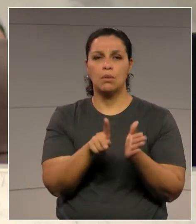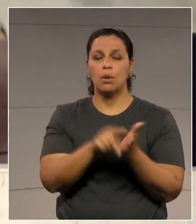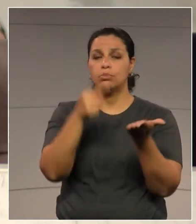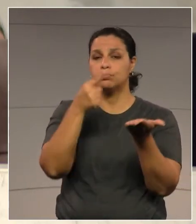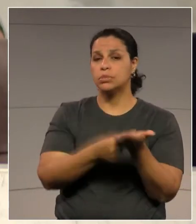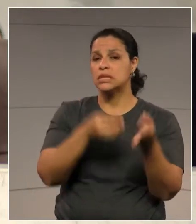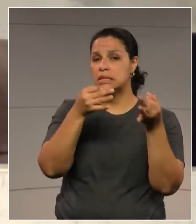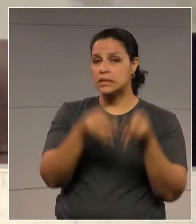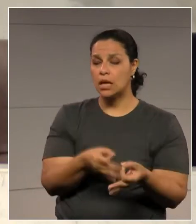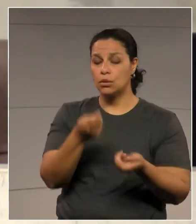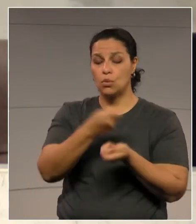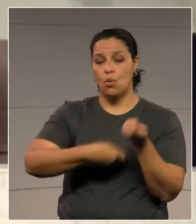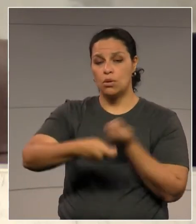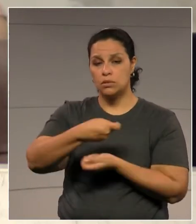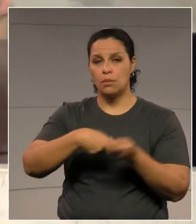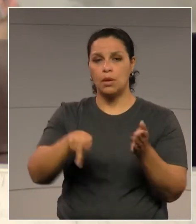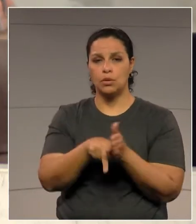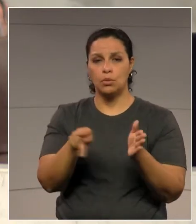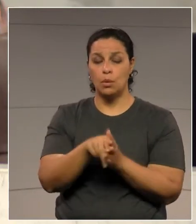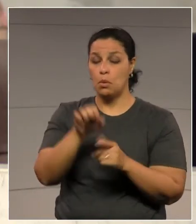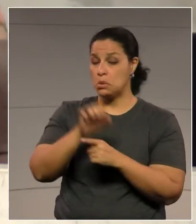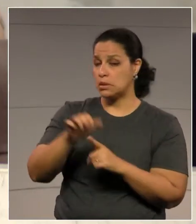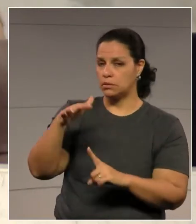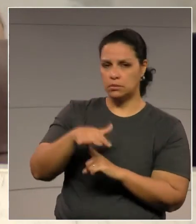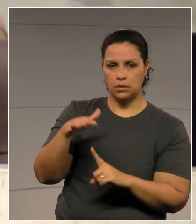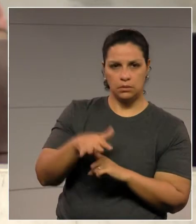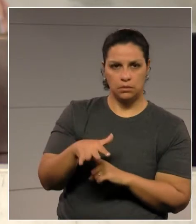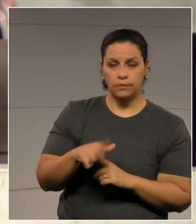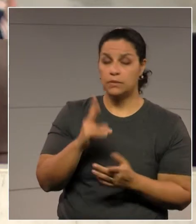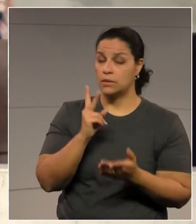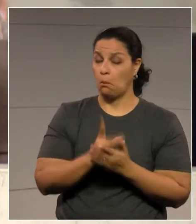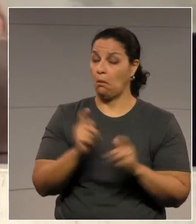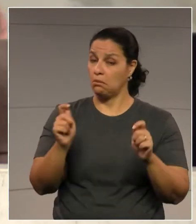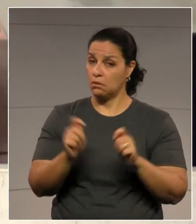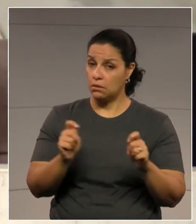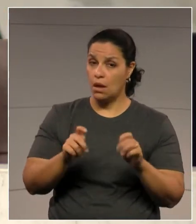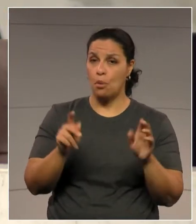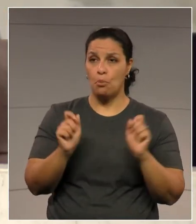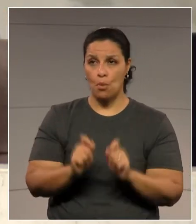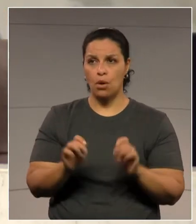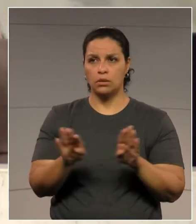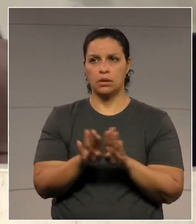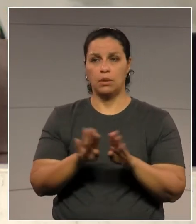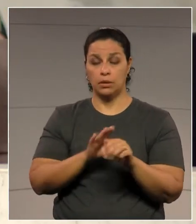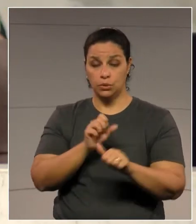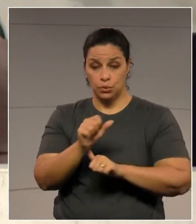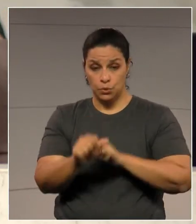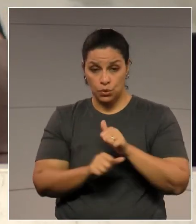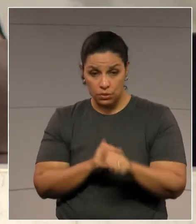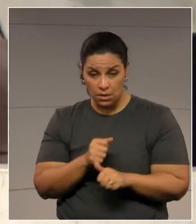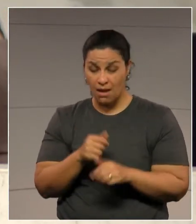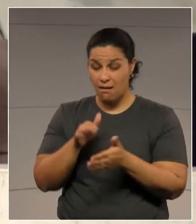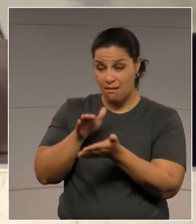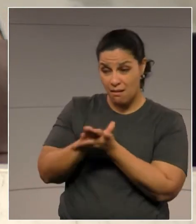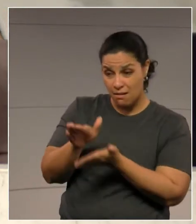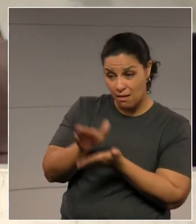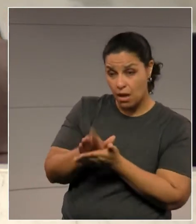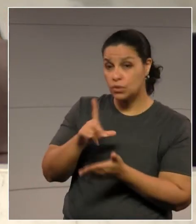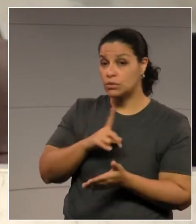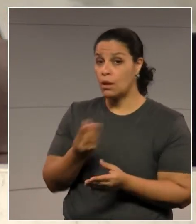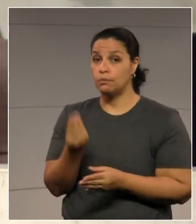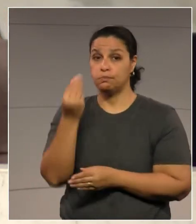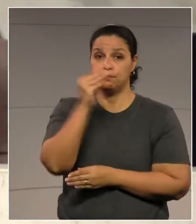definida no orçamento do Estado. Toda a possibilidade de qualquer tipo de despesa está lá